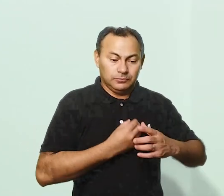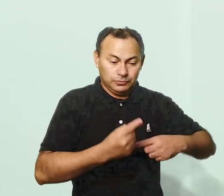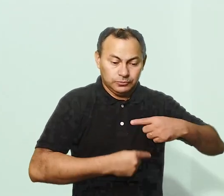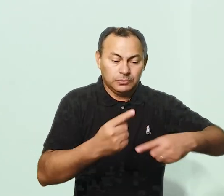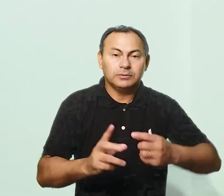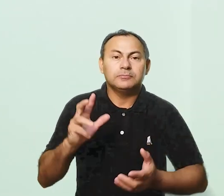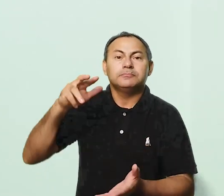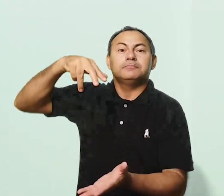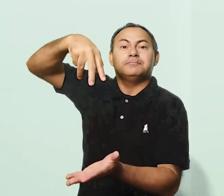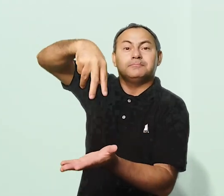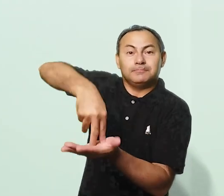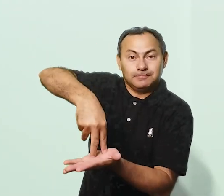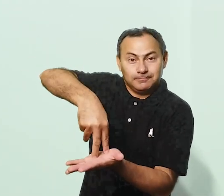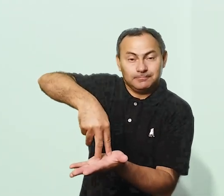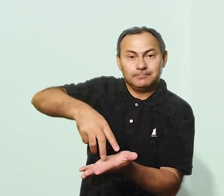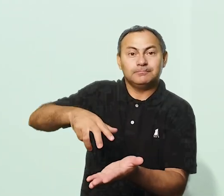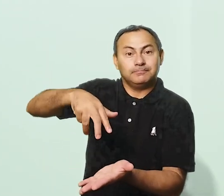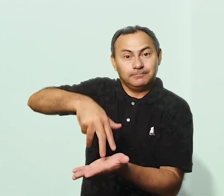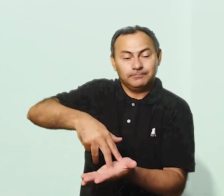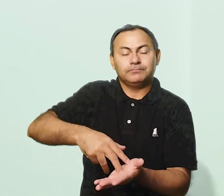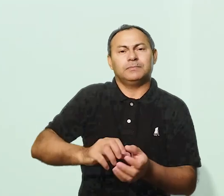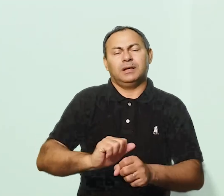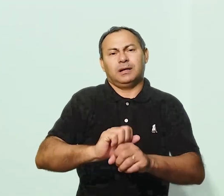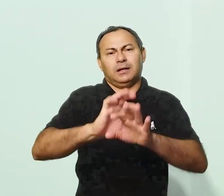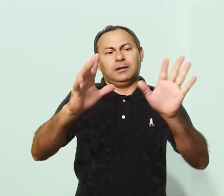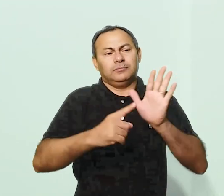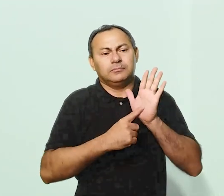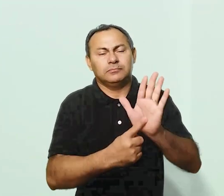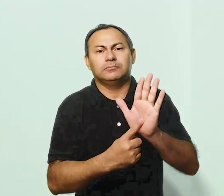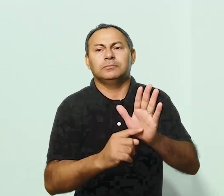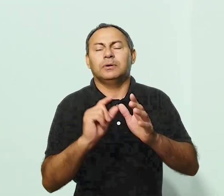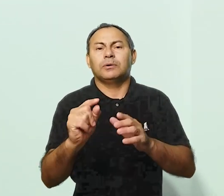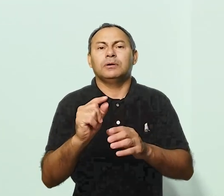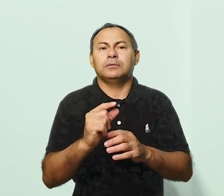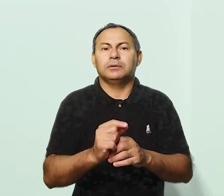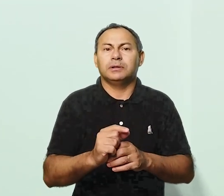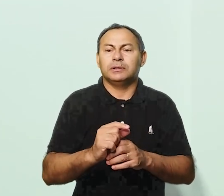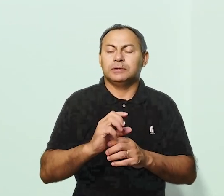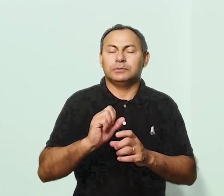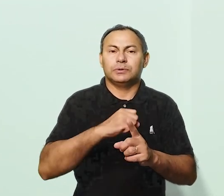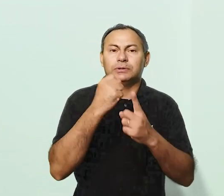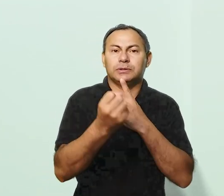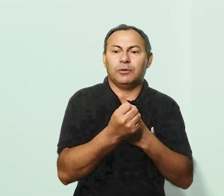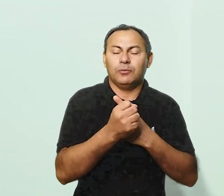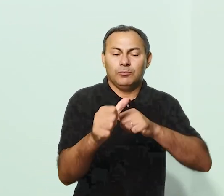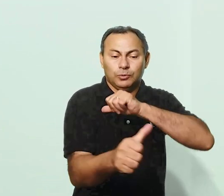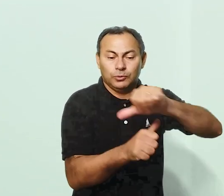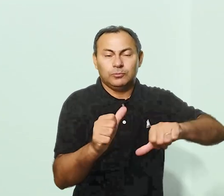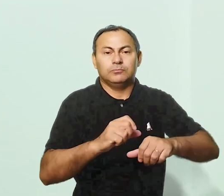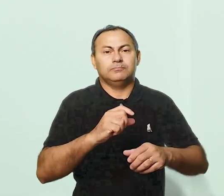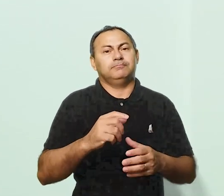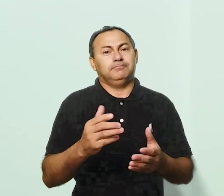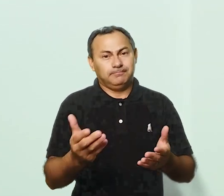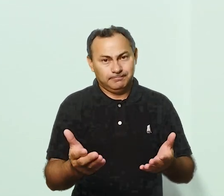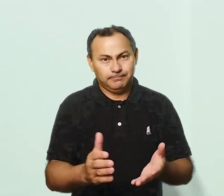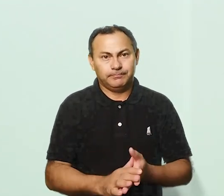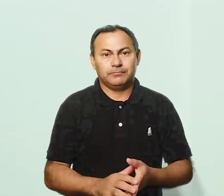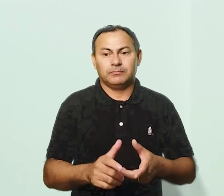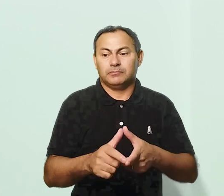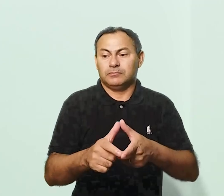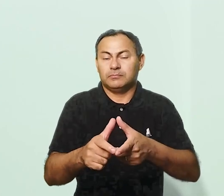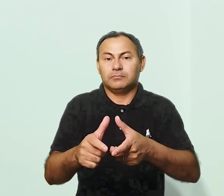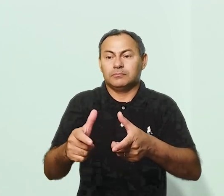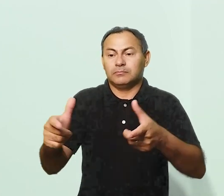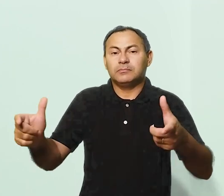protagonistas? É evidente que de lá para cá o contexto social mudou profundamente, em grande